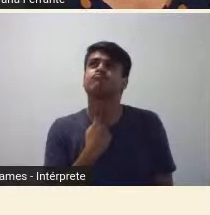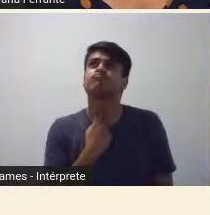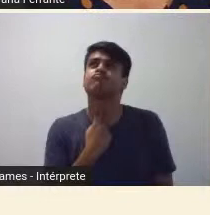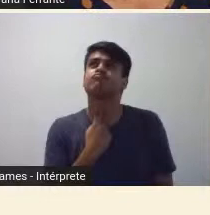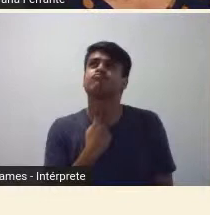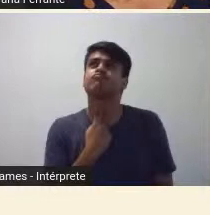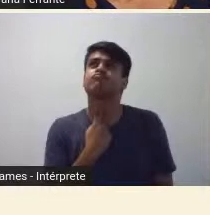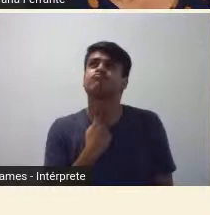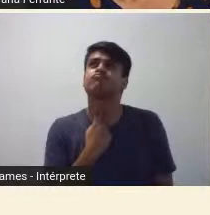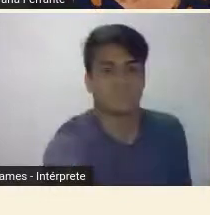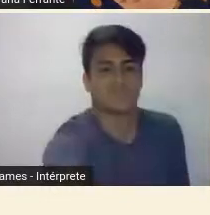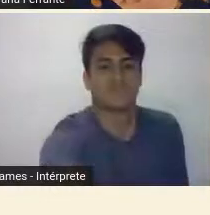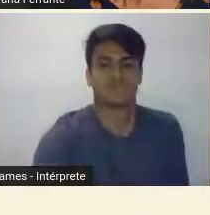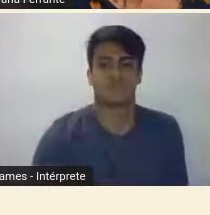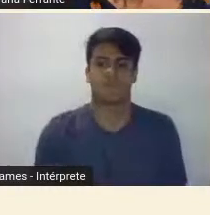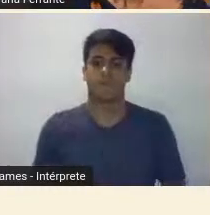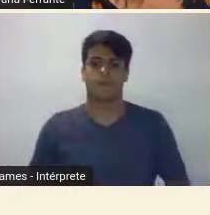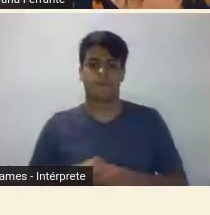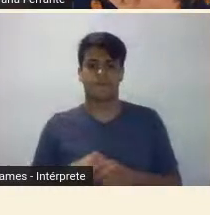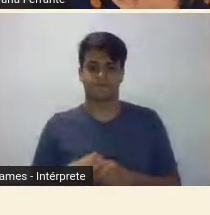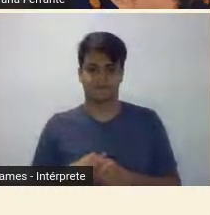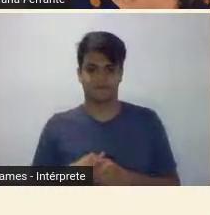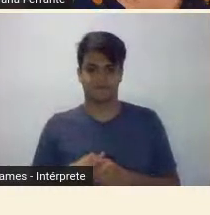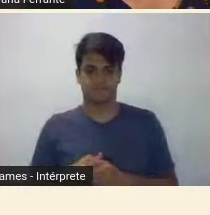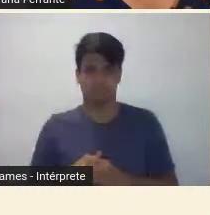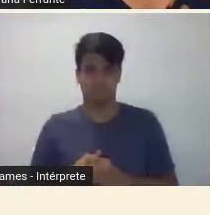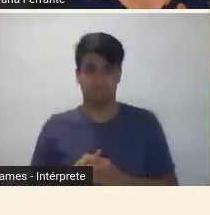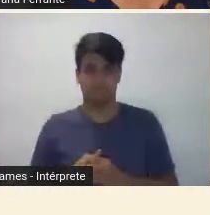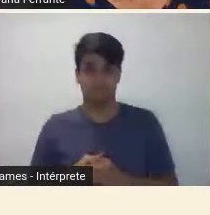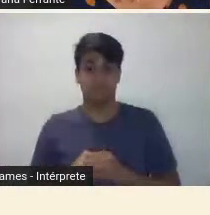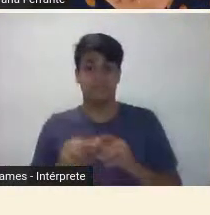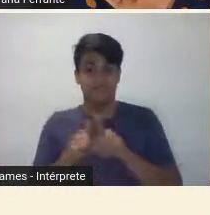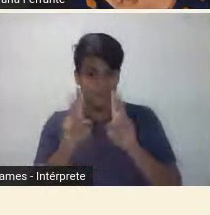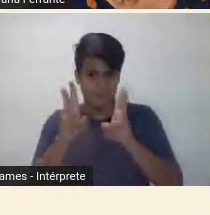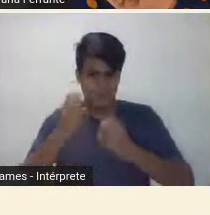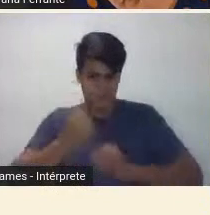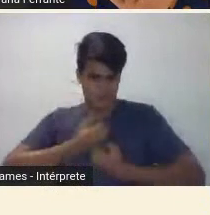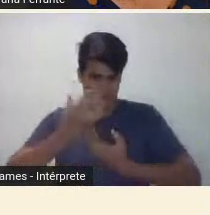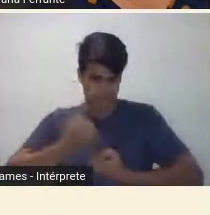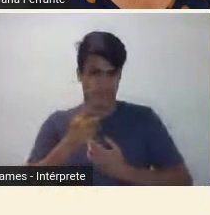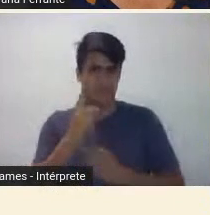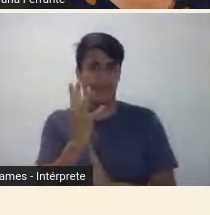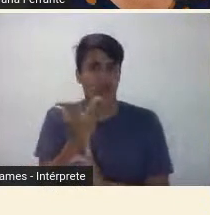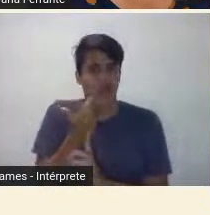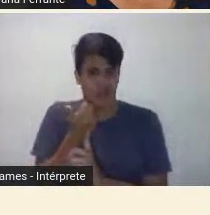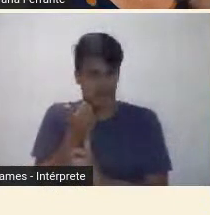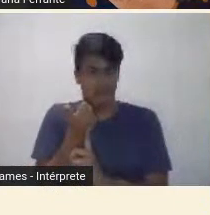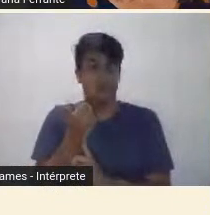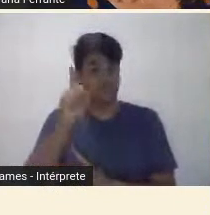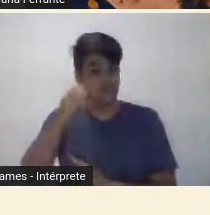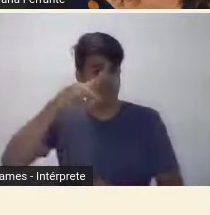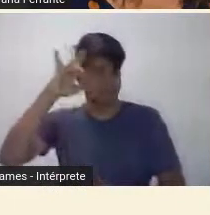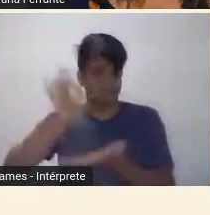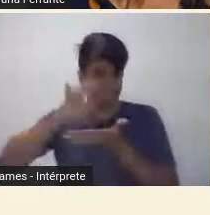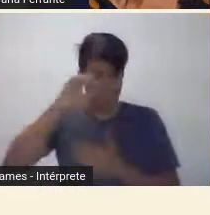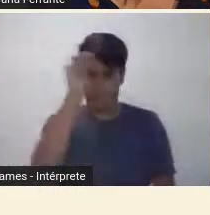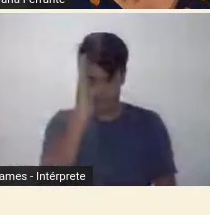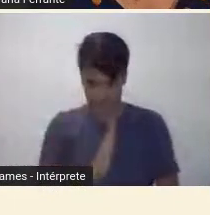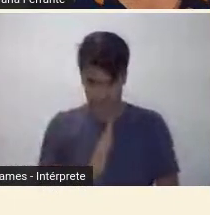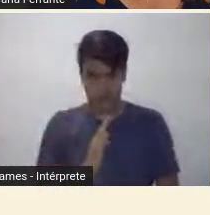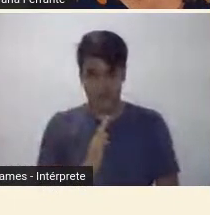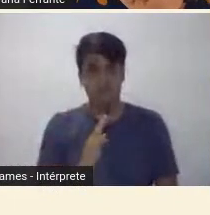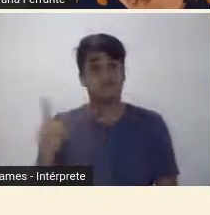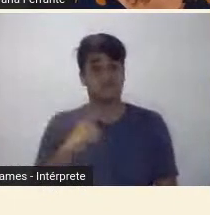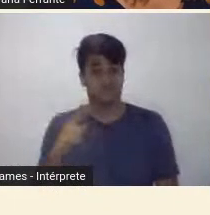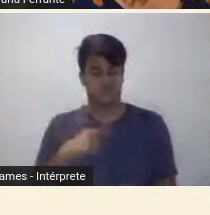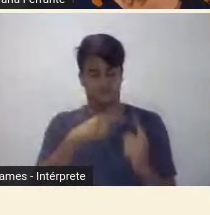e nessa poesia e nessa arte autenticamente brasileira, havia o Agenor Barbosa com